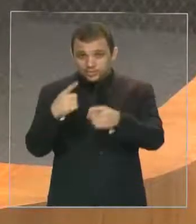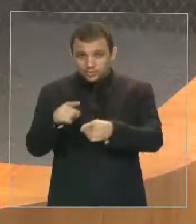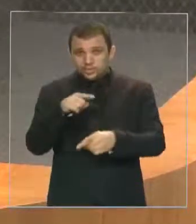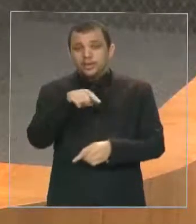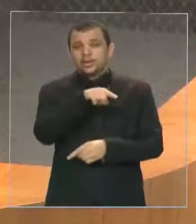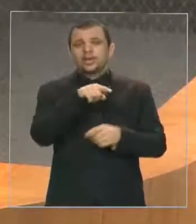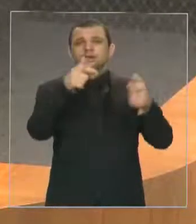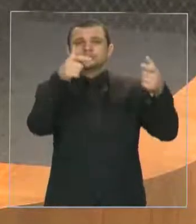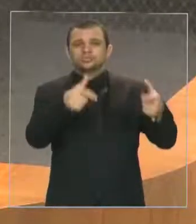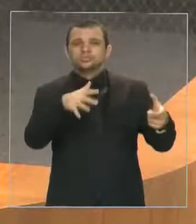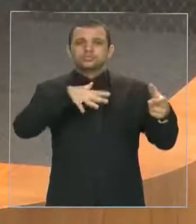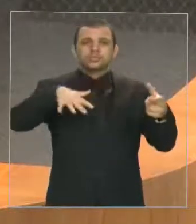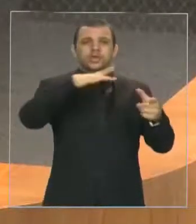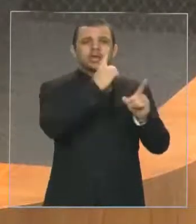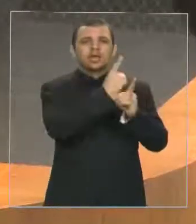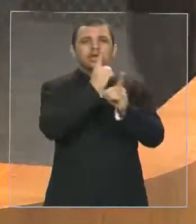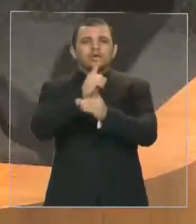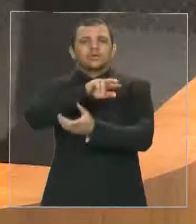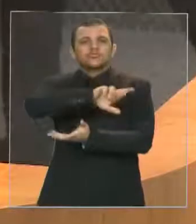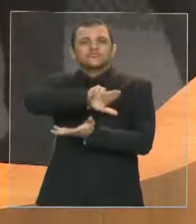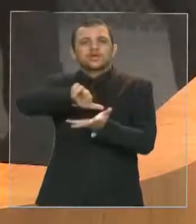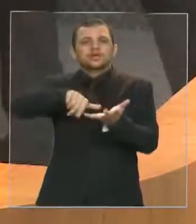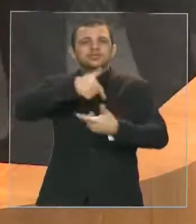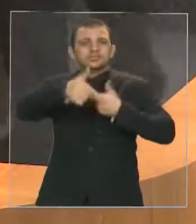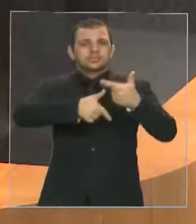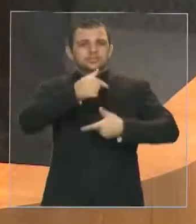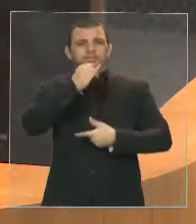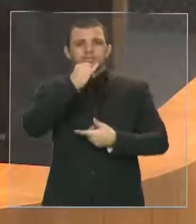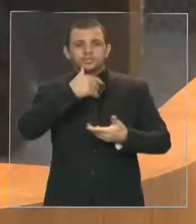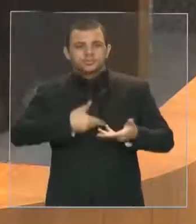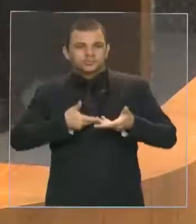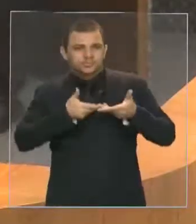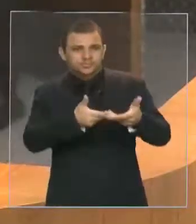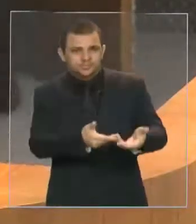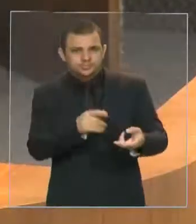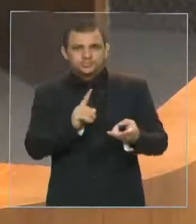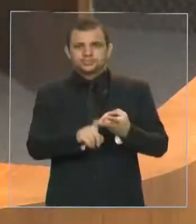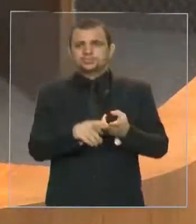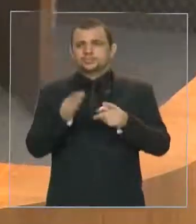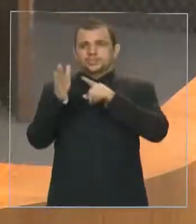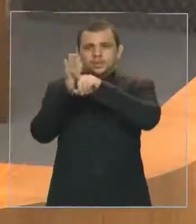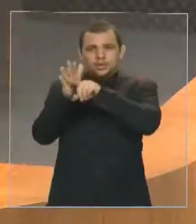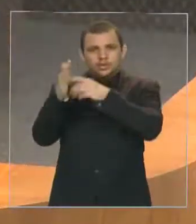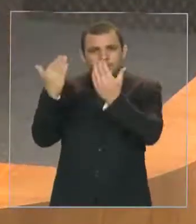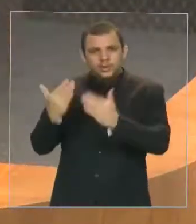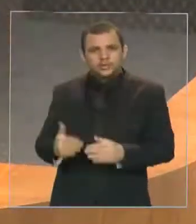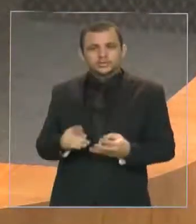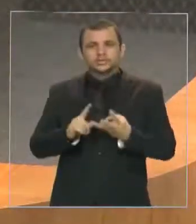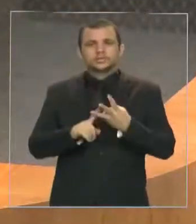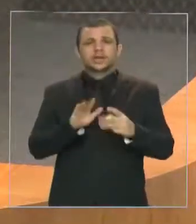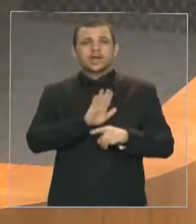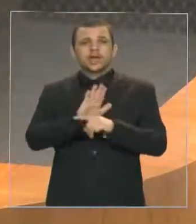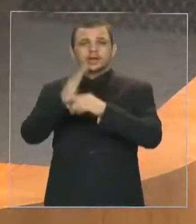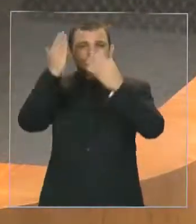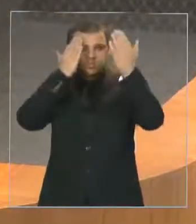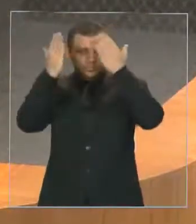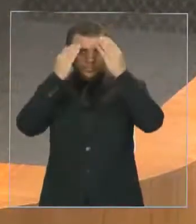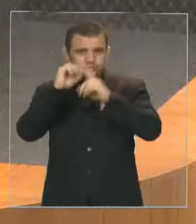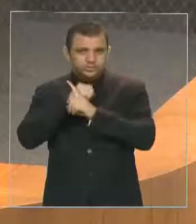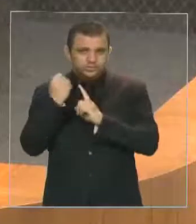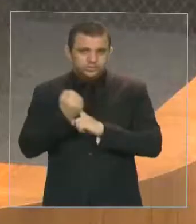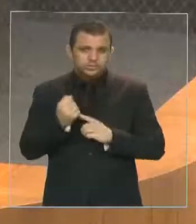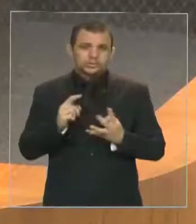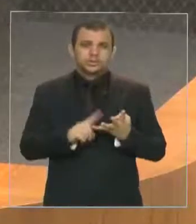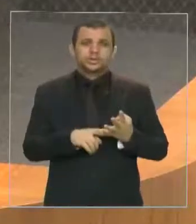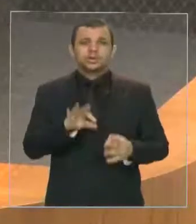especializados, a exemplo de acolhimento e triagem, apoio psicossocial, delegacia, vara